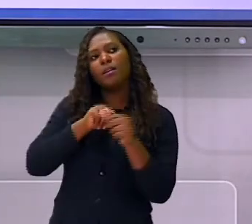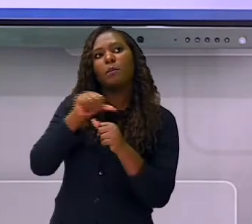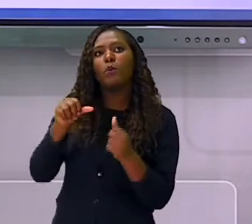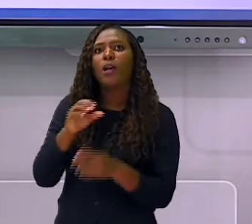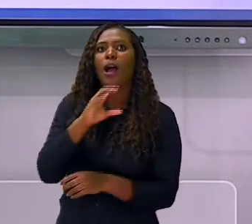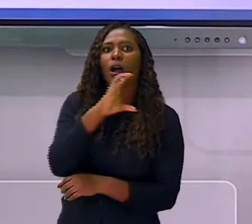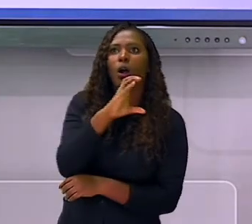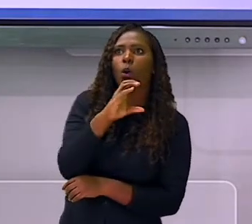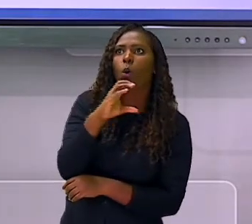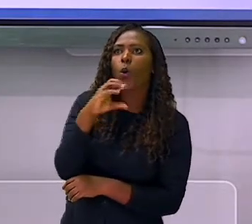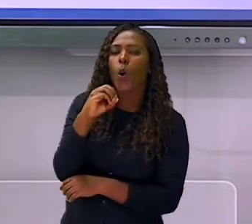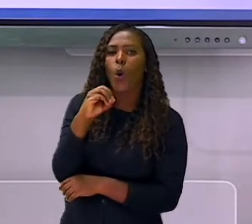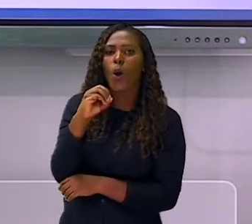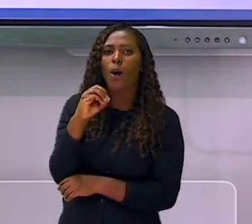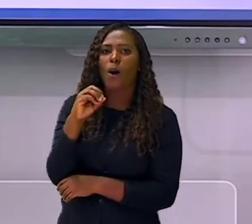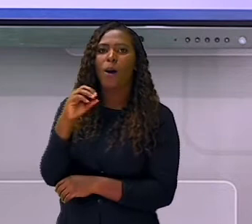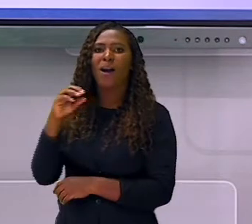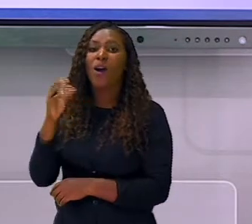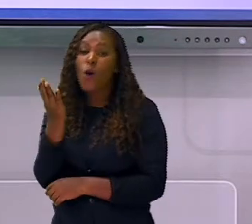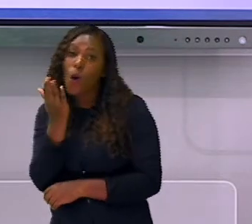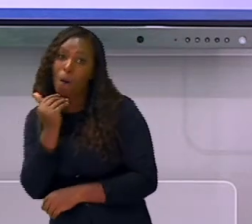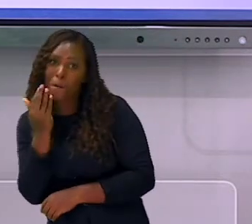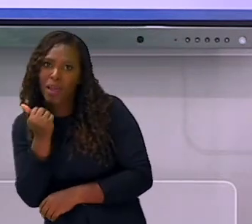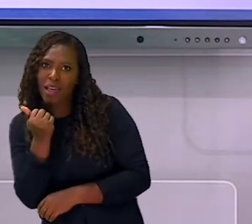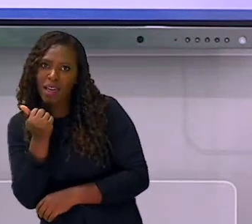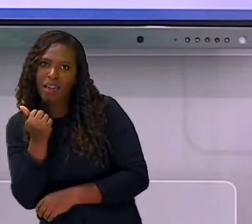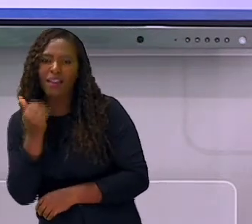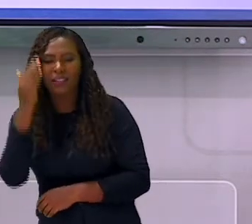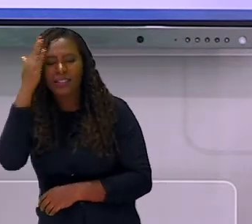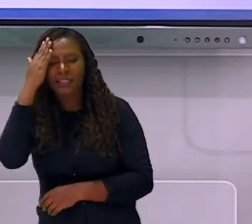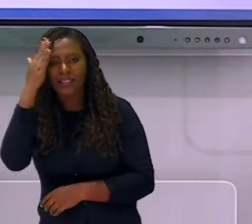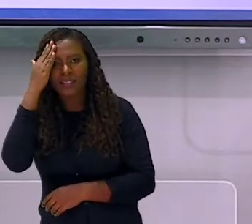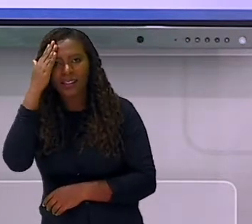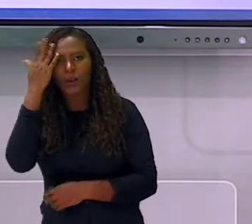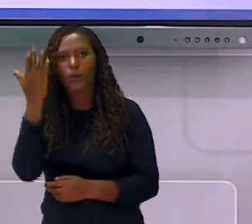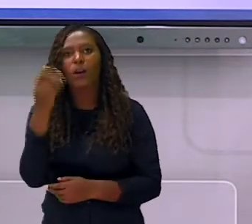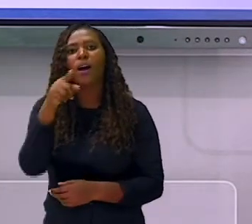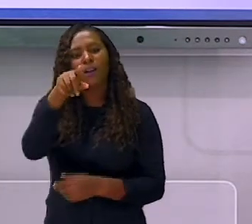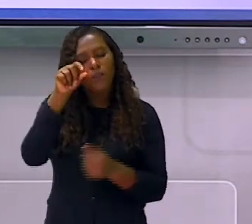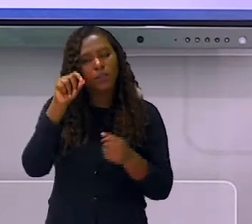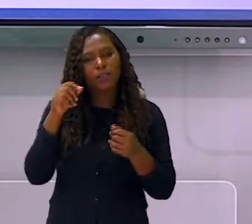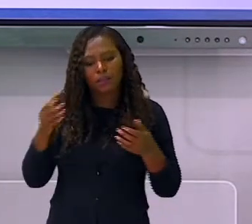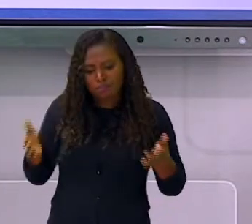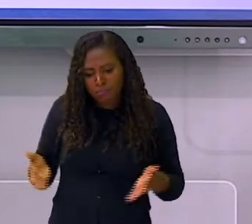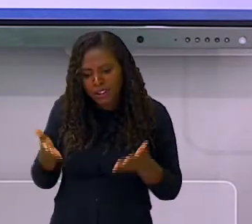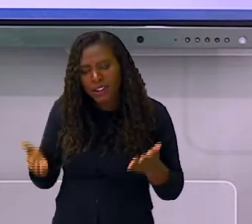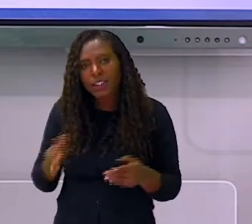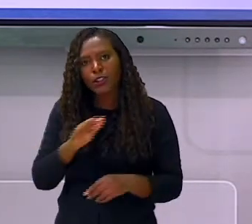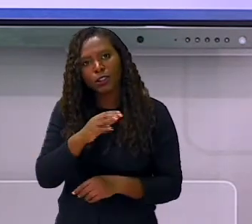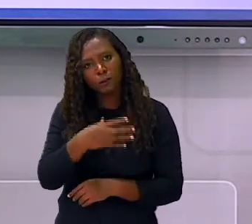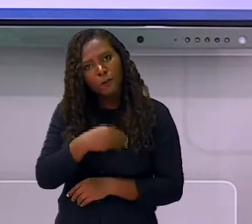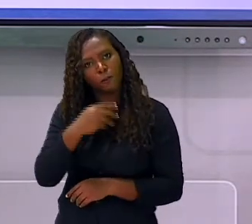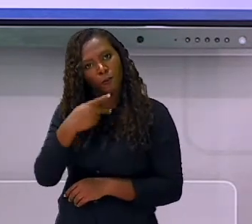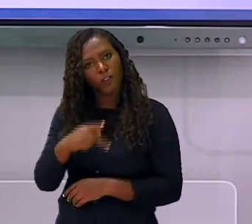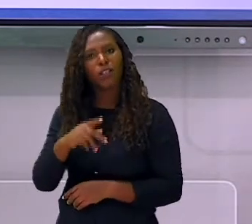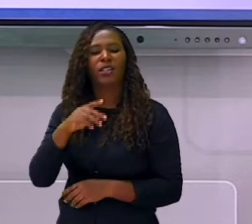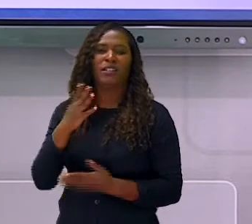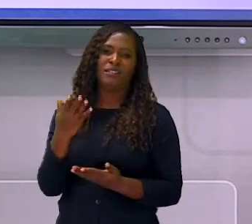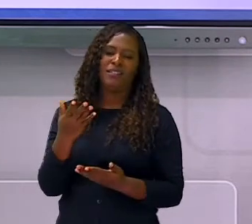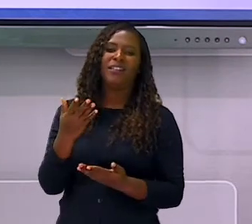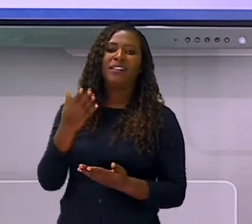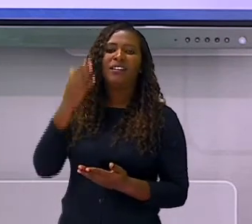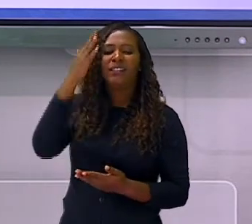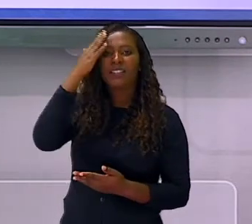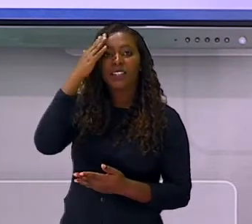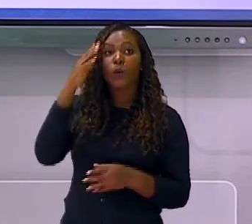essas palavras de acordo com a necessidade do seu filho, ou seja, das trocas que ele faz. Brinquem de dizer palavras que começam